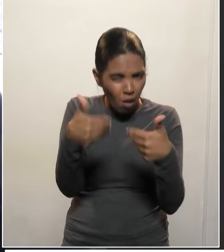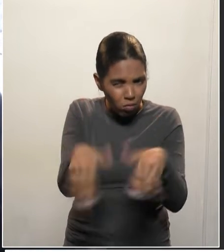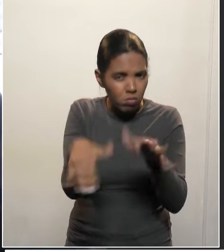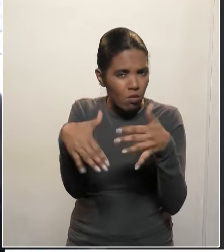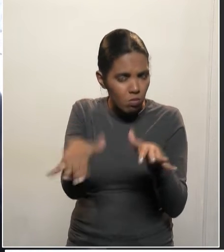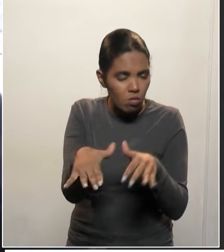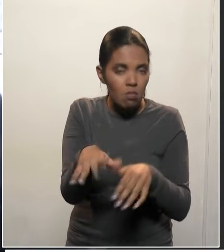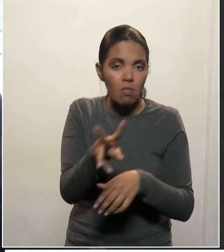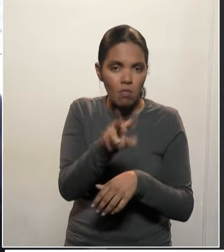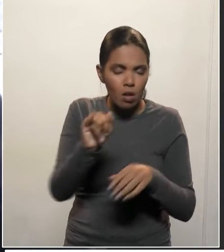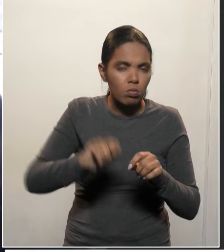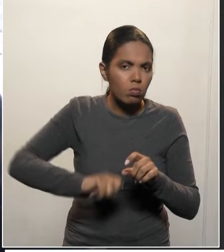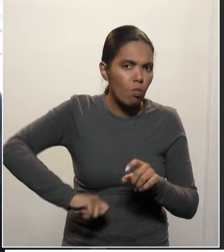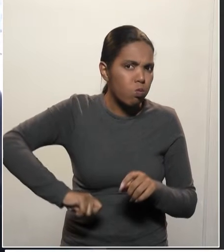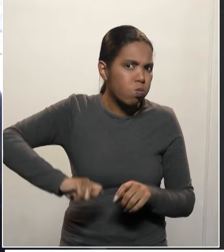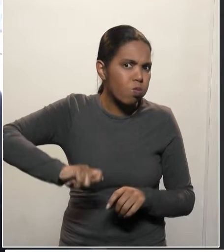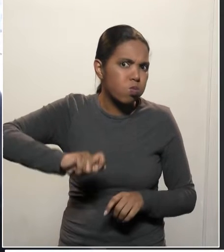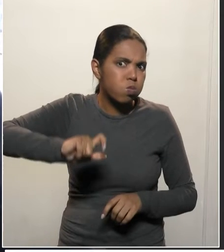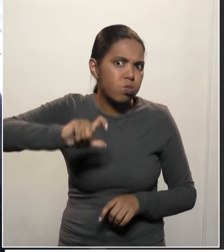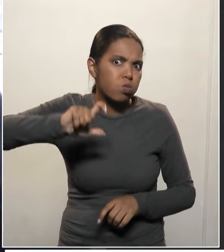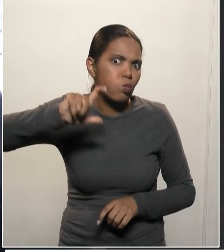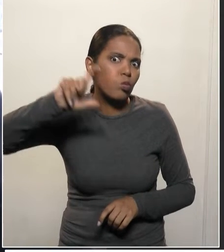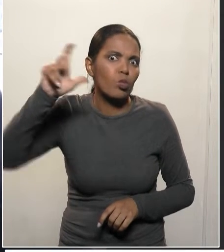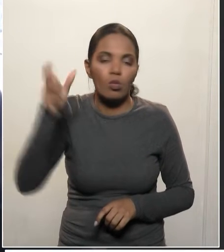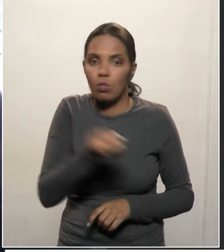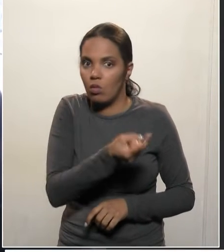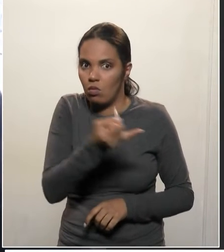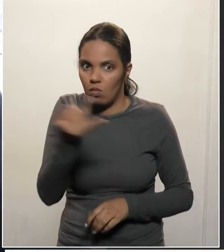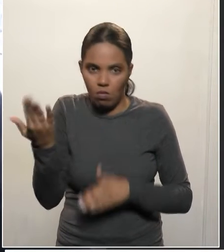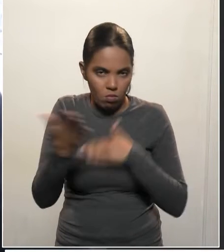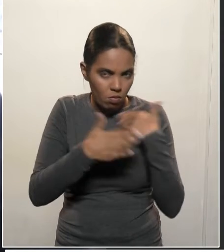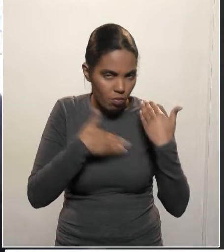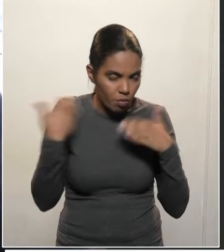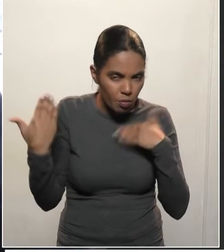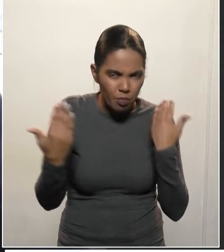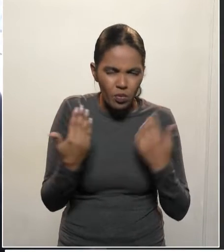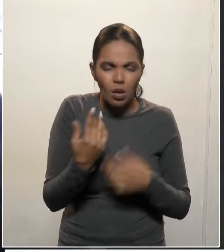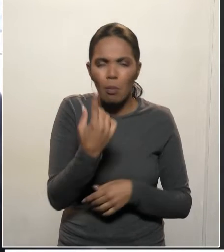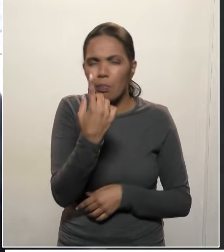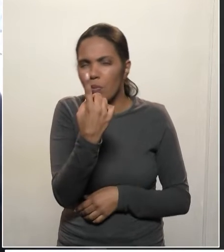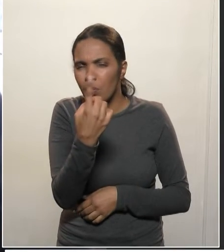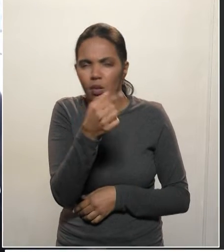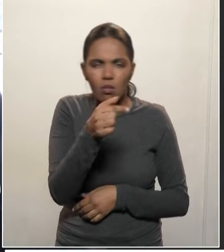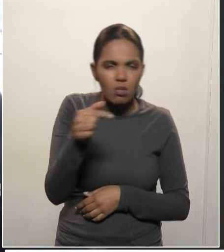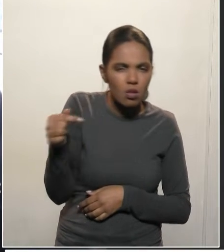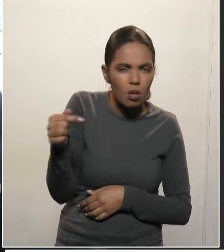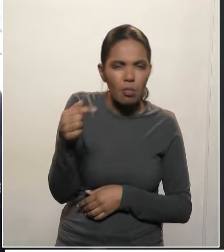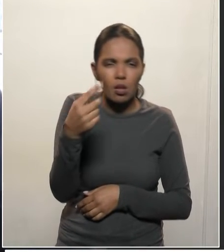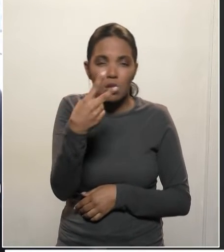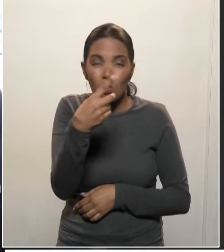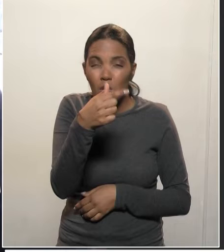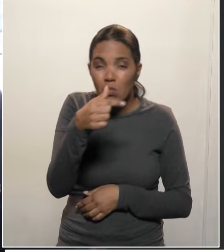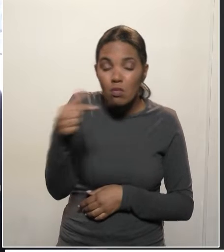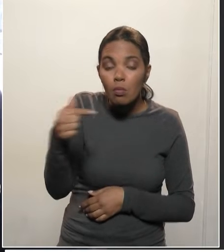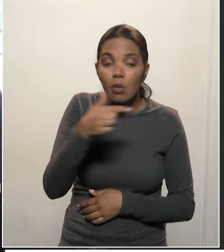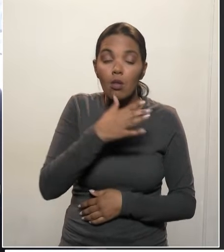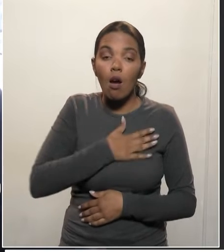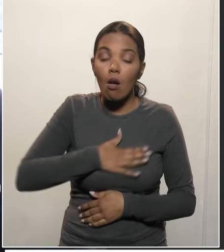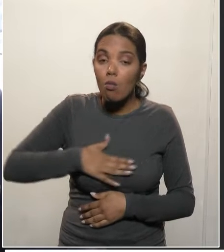vai crescer tanto que, na primeira ou segunda semana do mês de agosto,